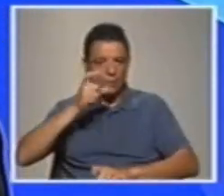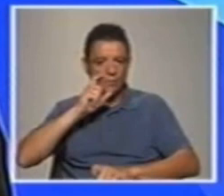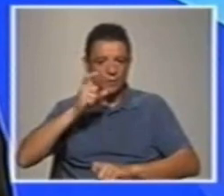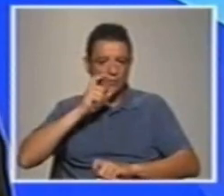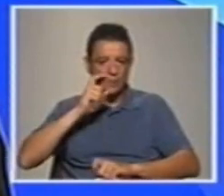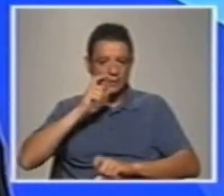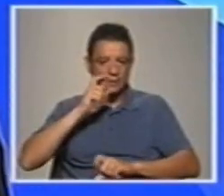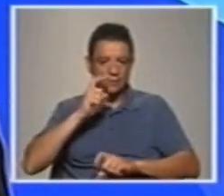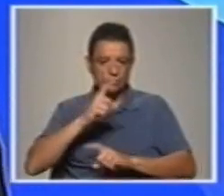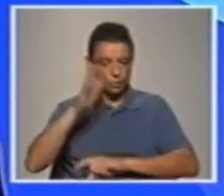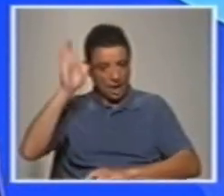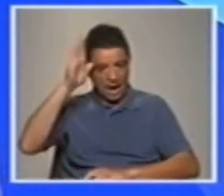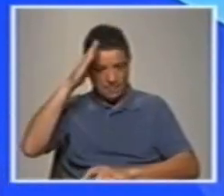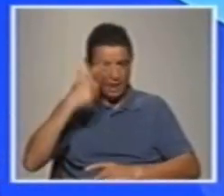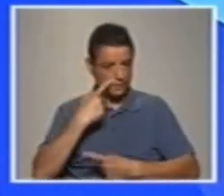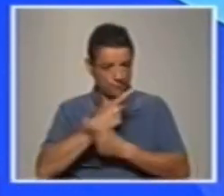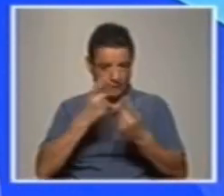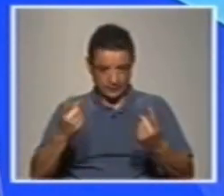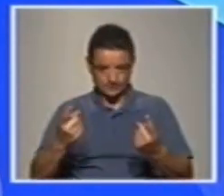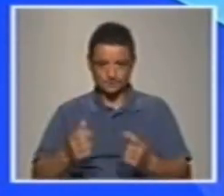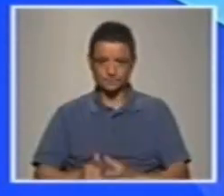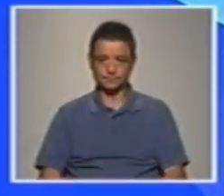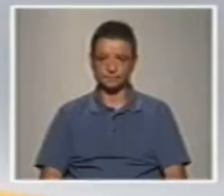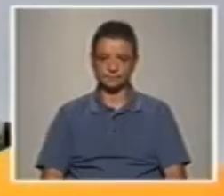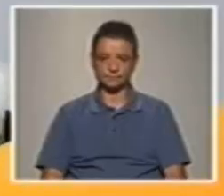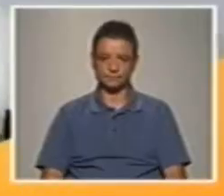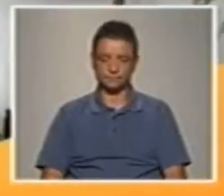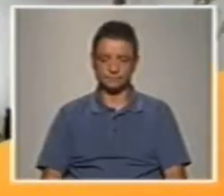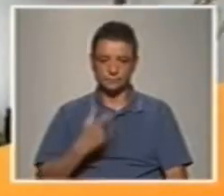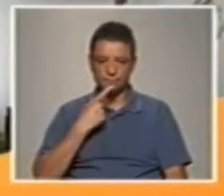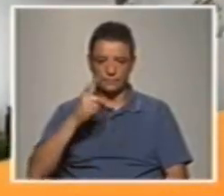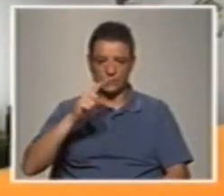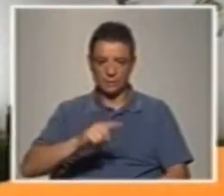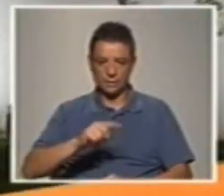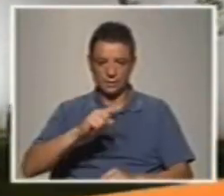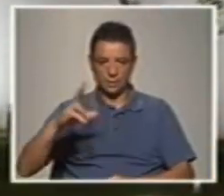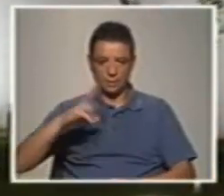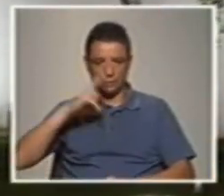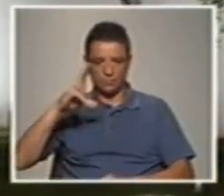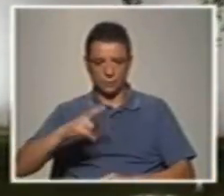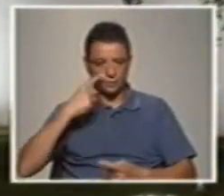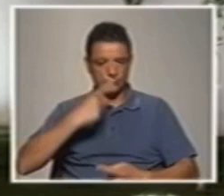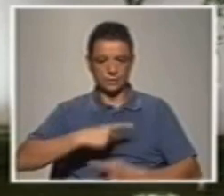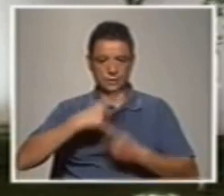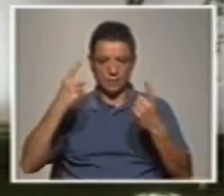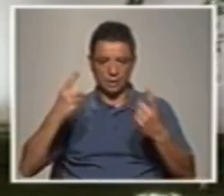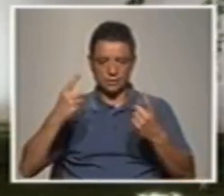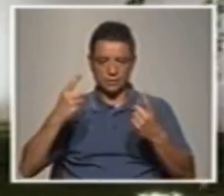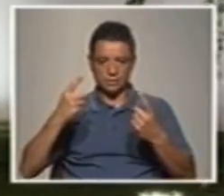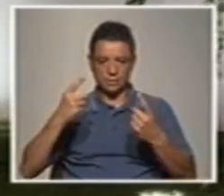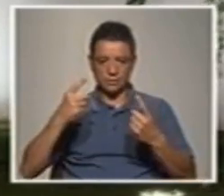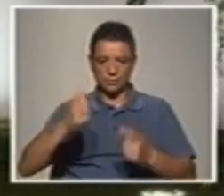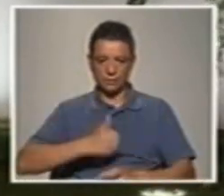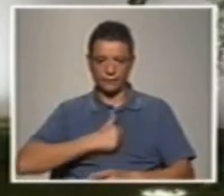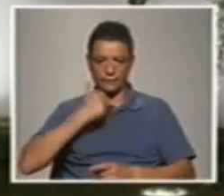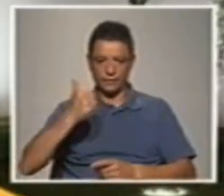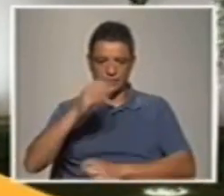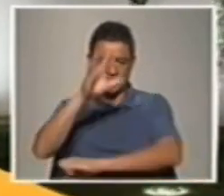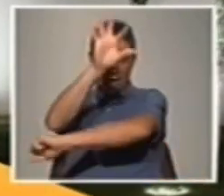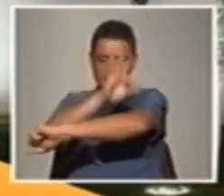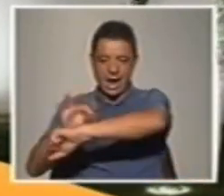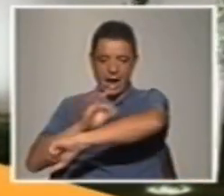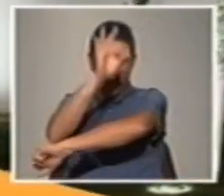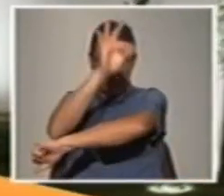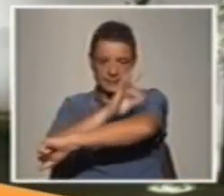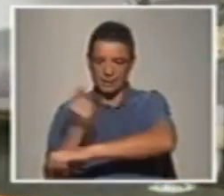das espécies. Vamos ver. Mais uma vez, um português mostra a excelência e vence no domínio da arte,